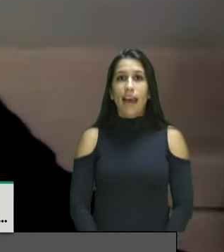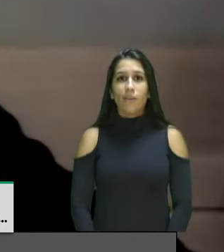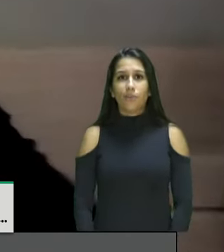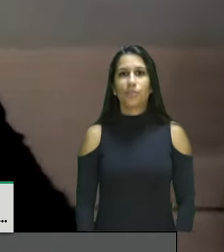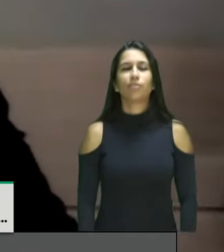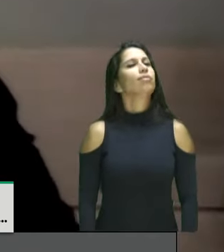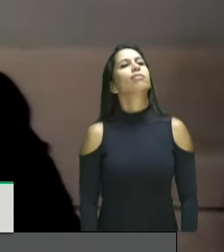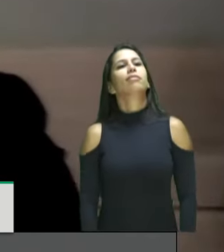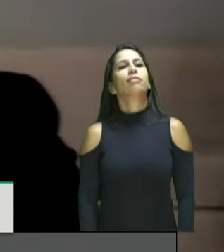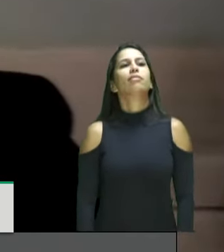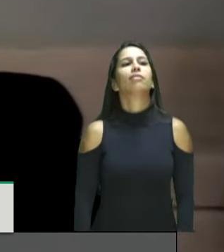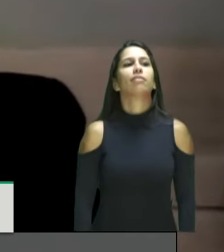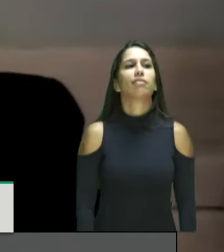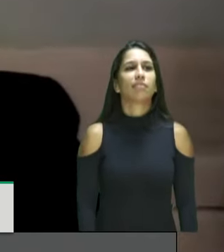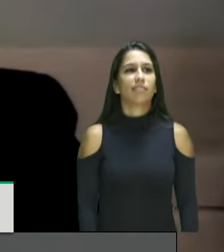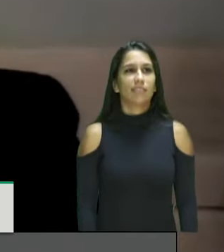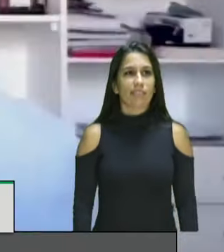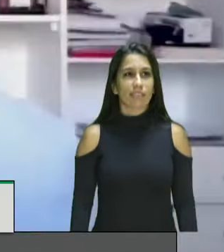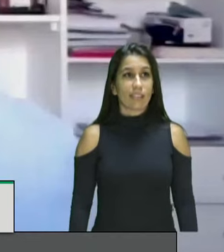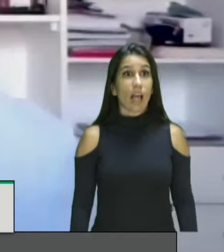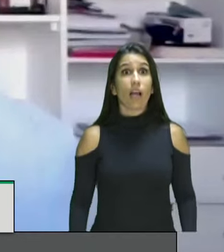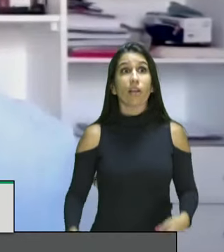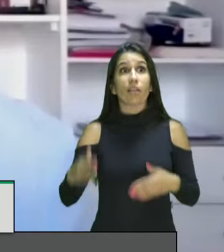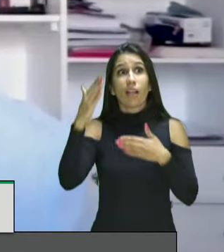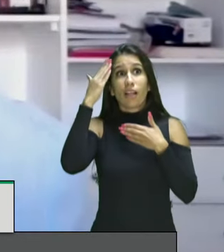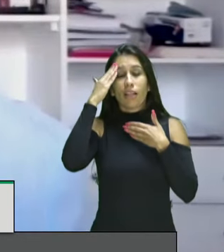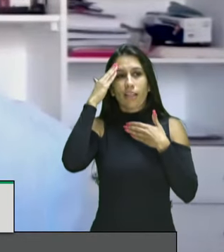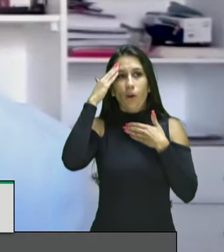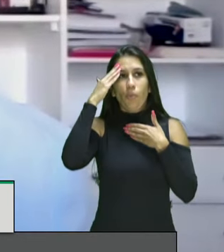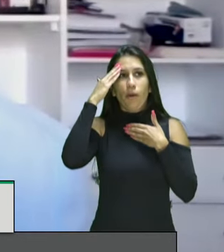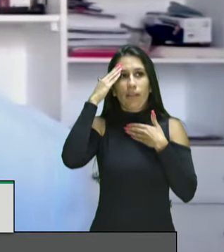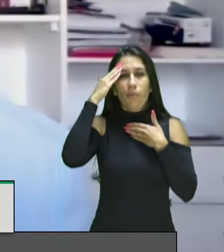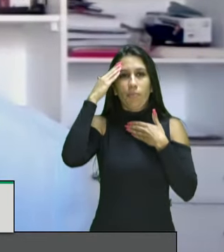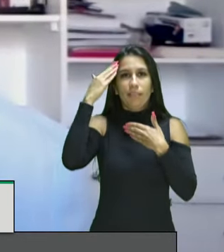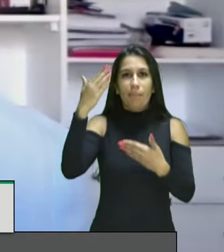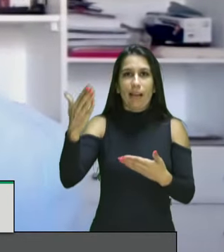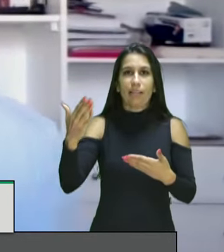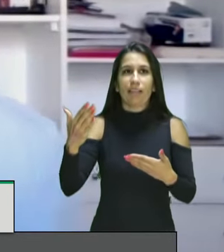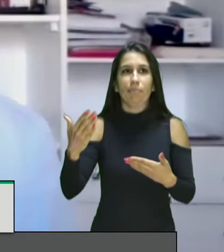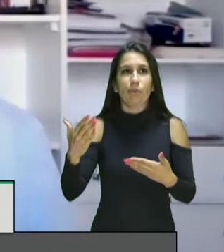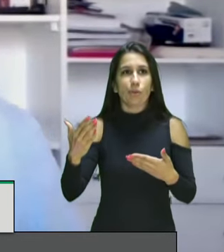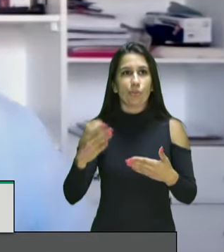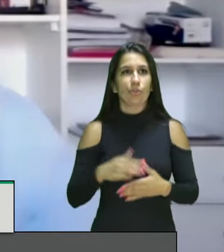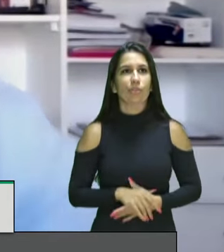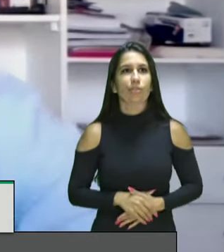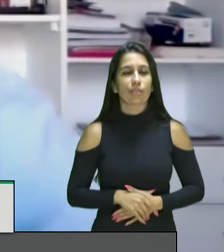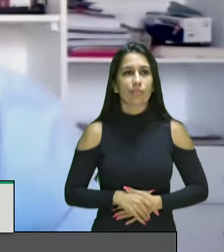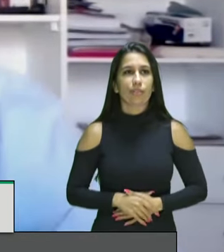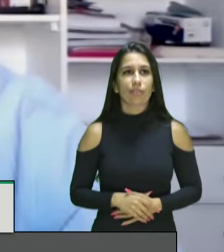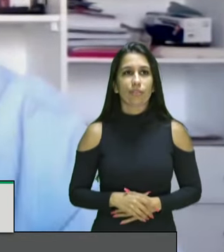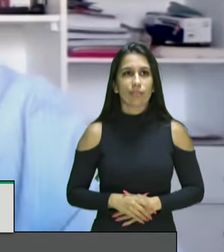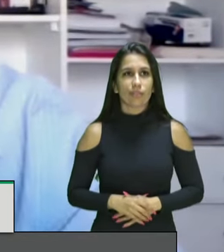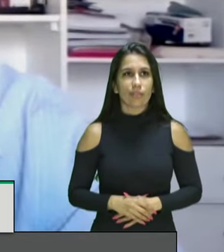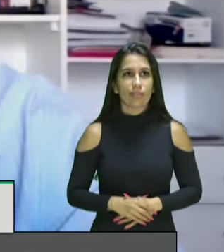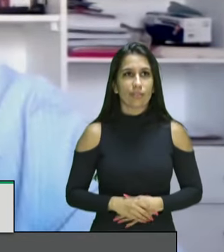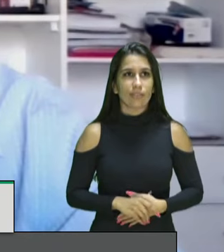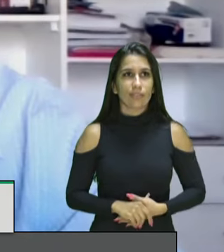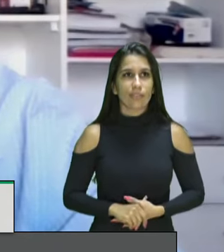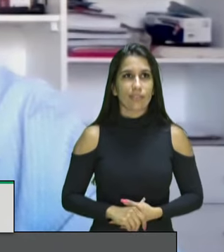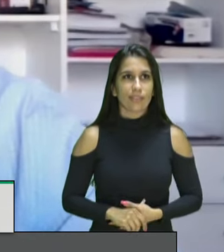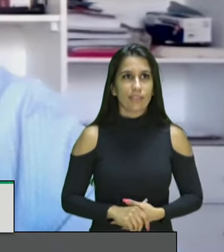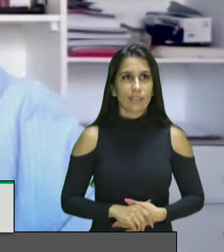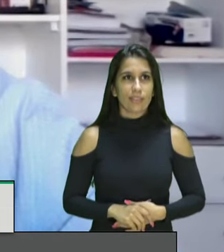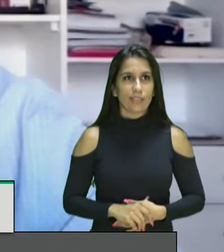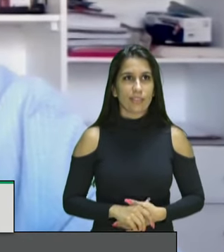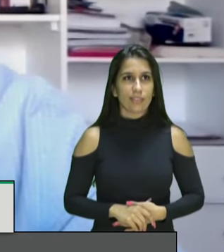o senhor agradeço o senhor então pela participação perdão o senhor Milton Nunes Toledo